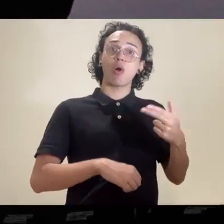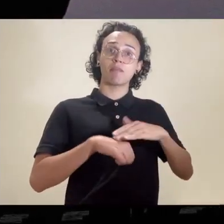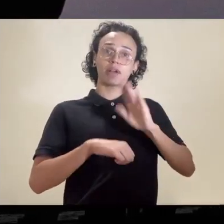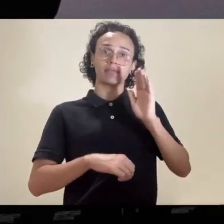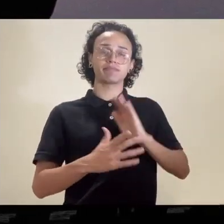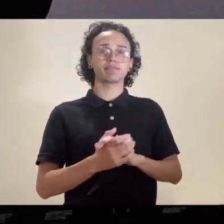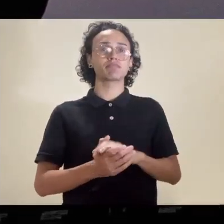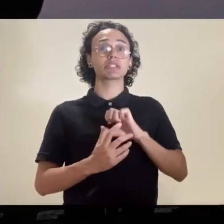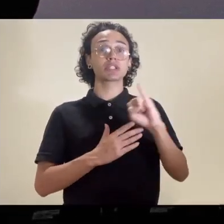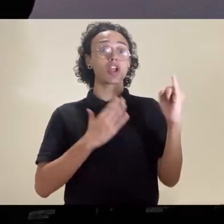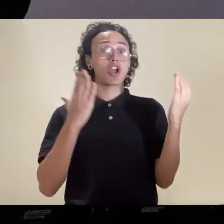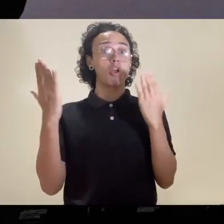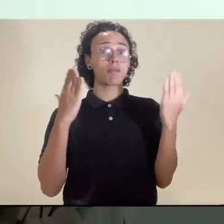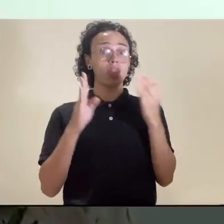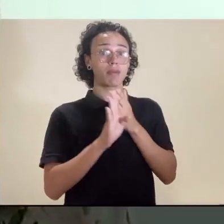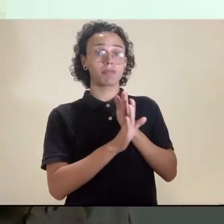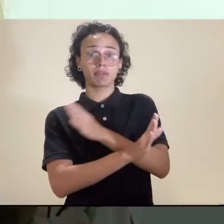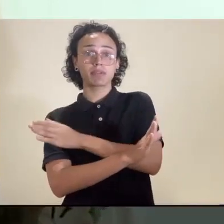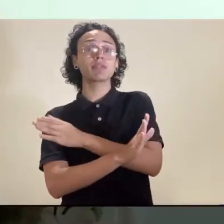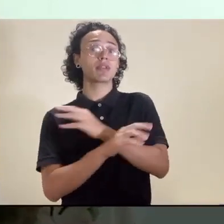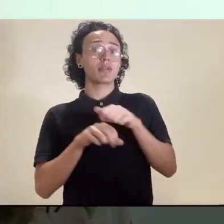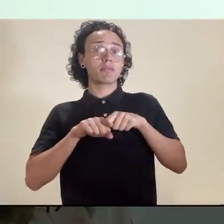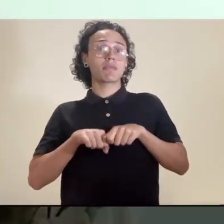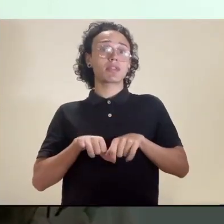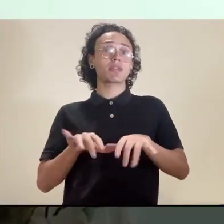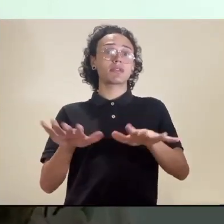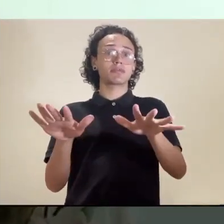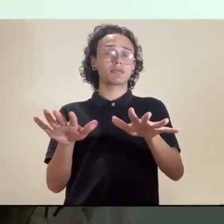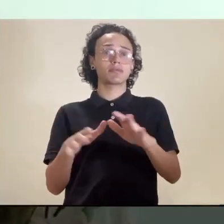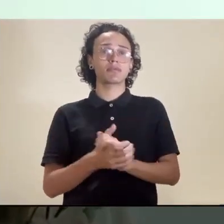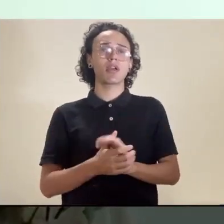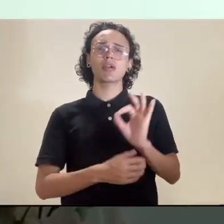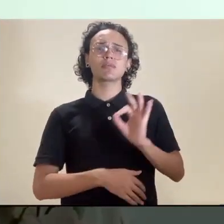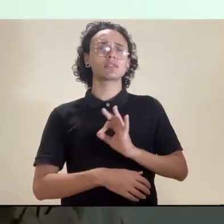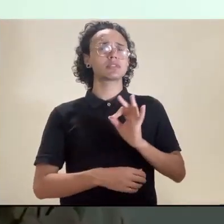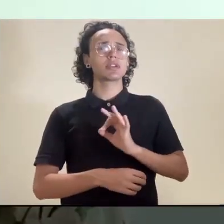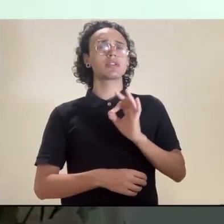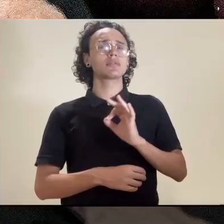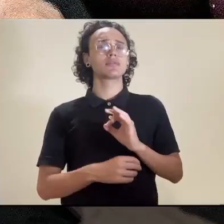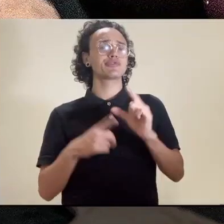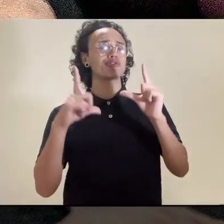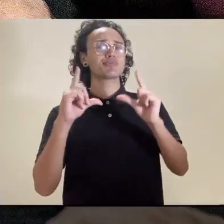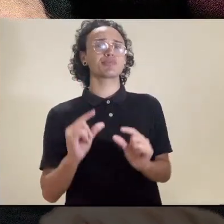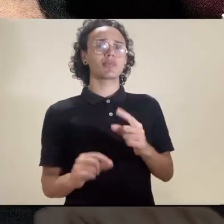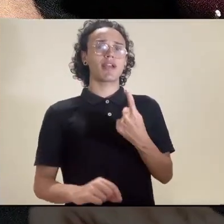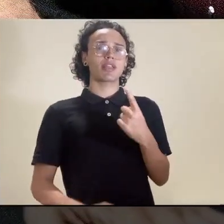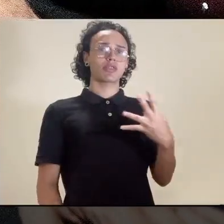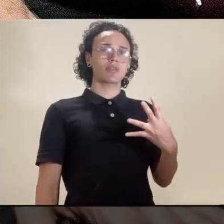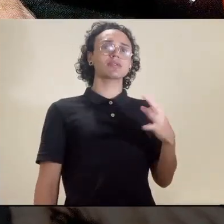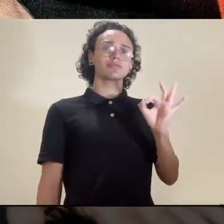por 150 minutos ou mais. Depois da pandemia, esse percentual passou a ser de